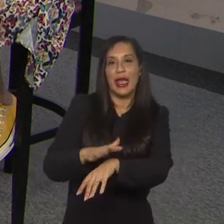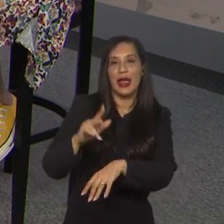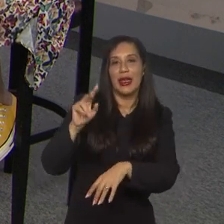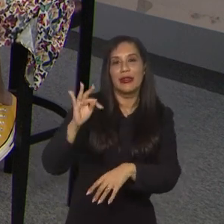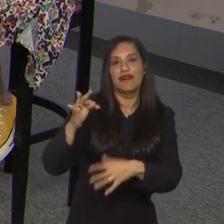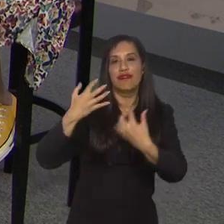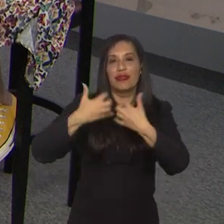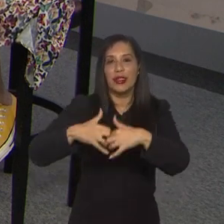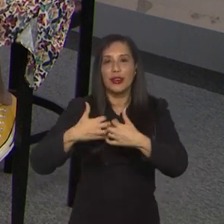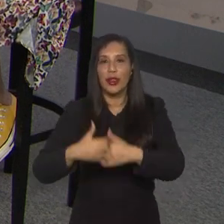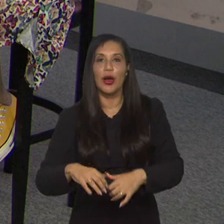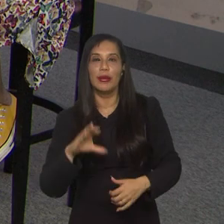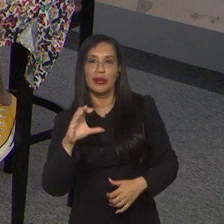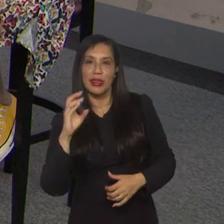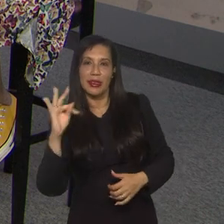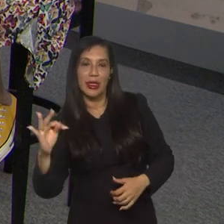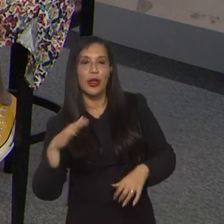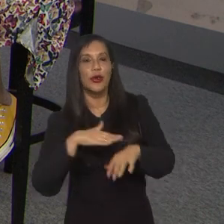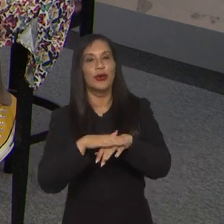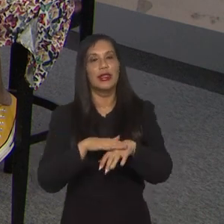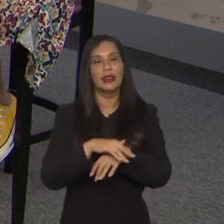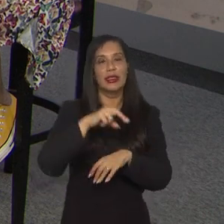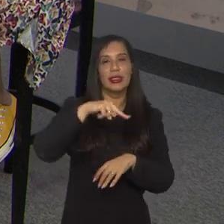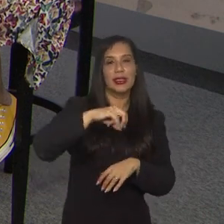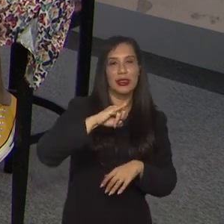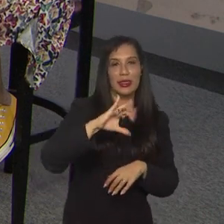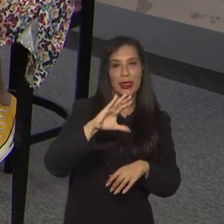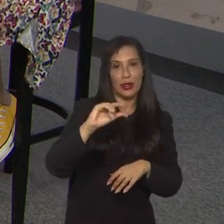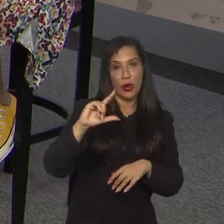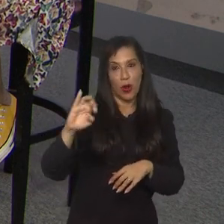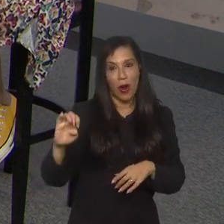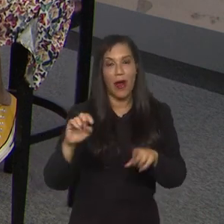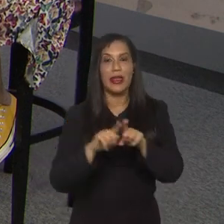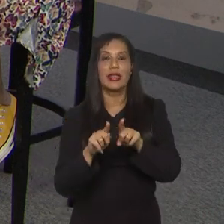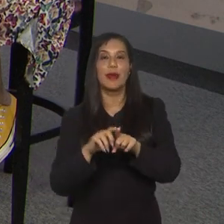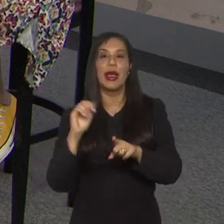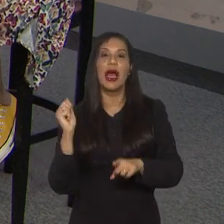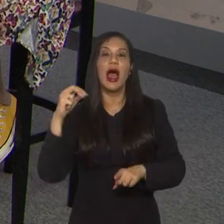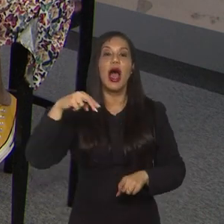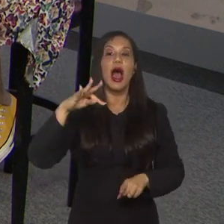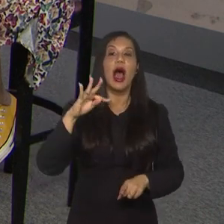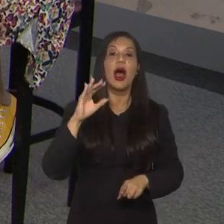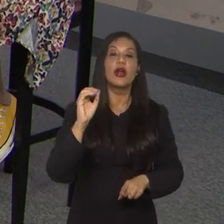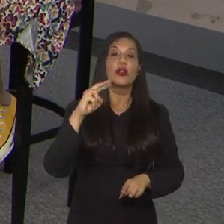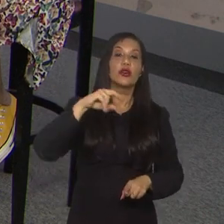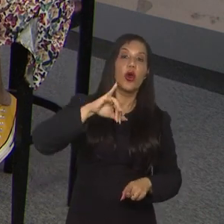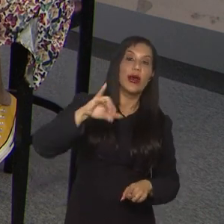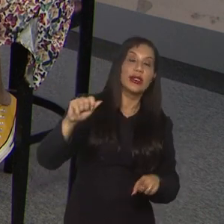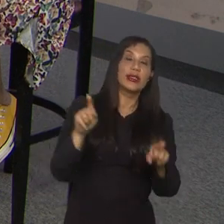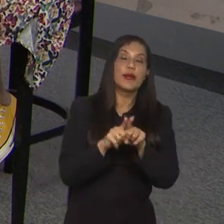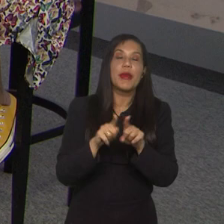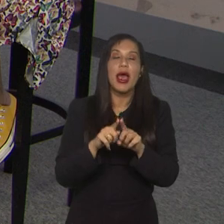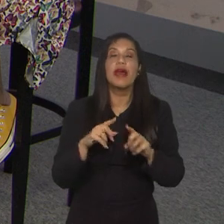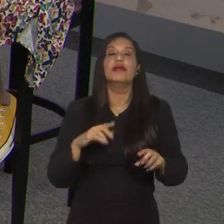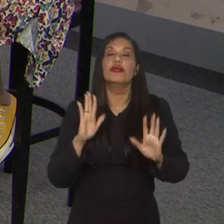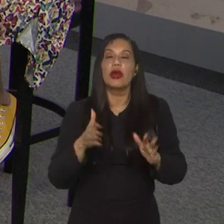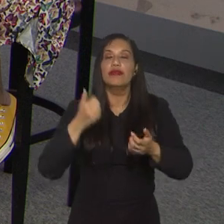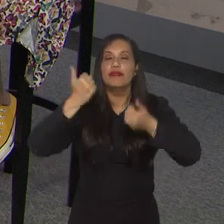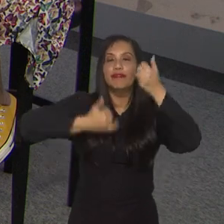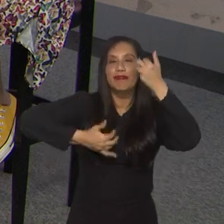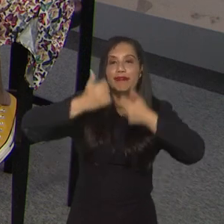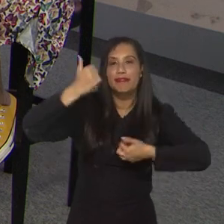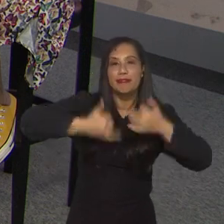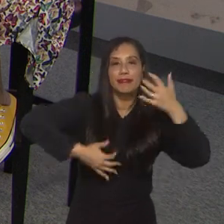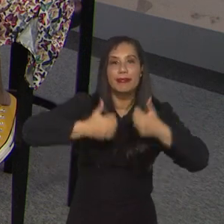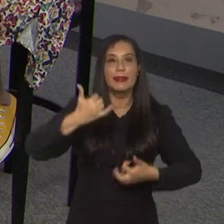confirmaram, né? Eu conversei com a Nicole, com a Antônia também, e aí elas comentaram, não,